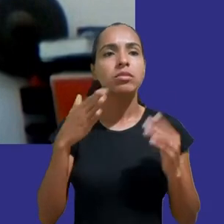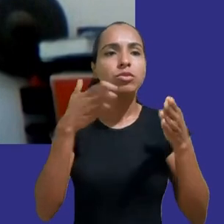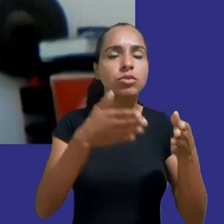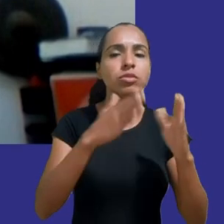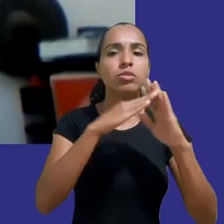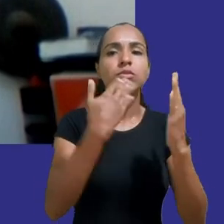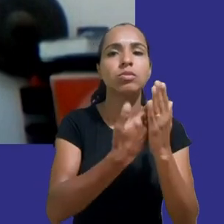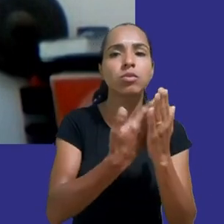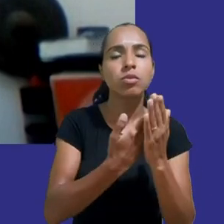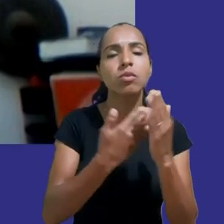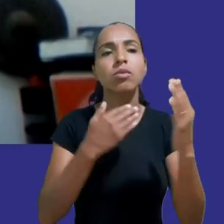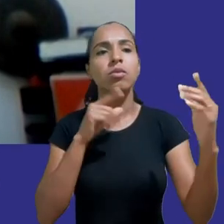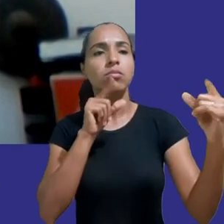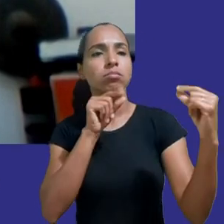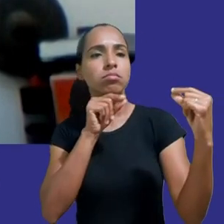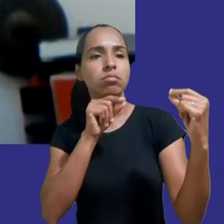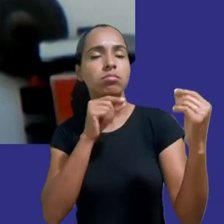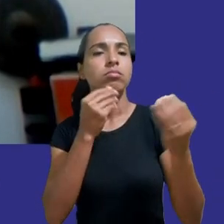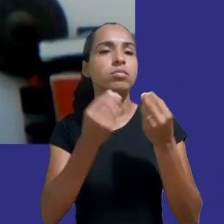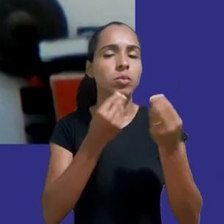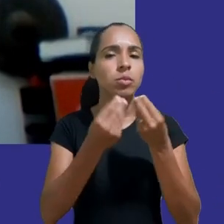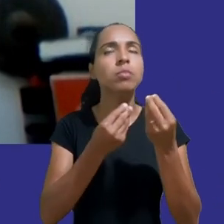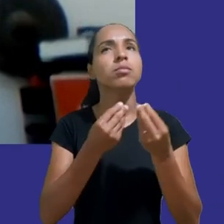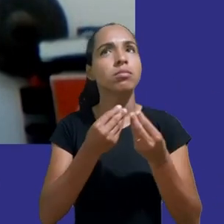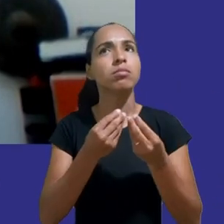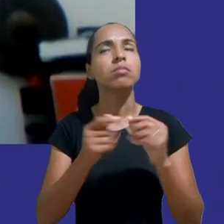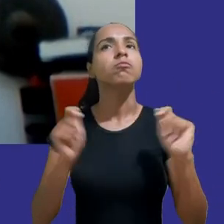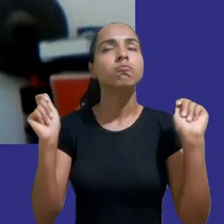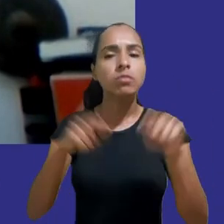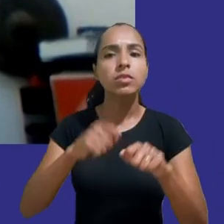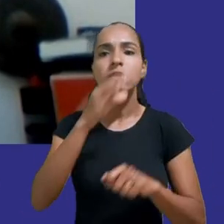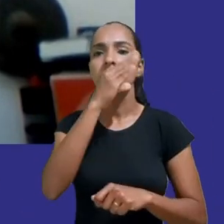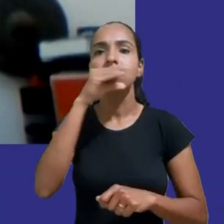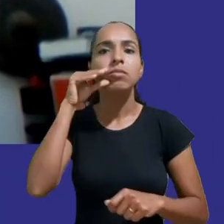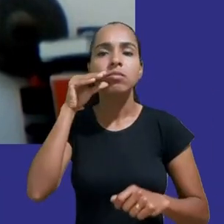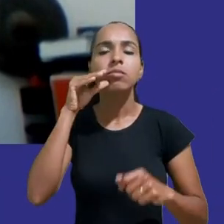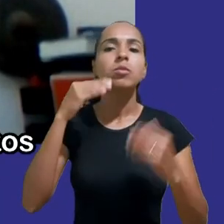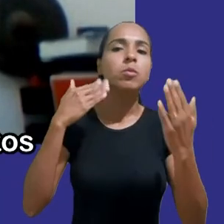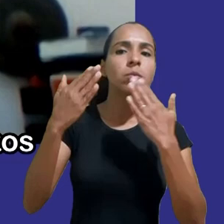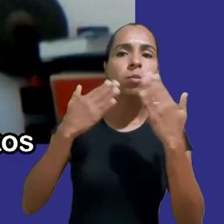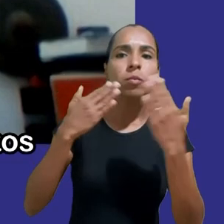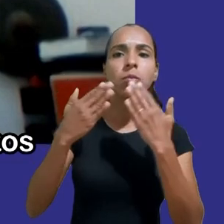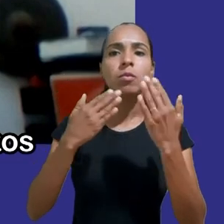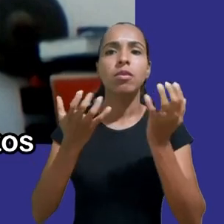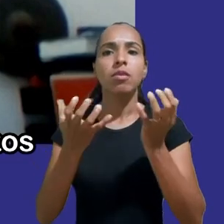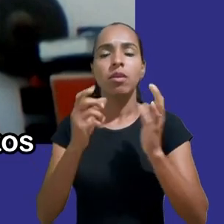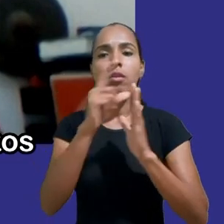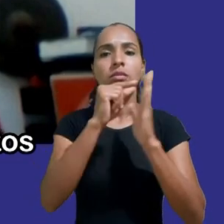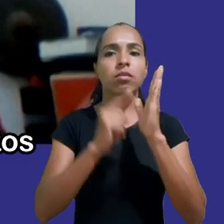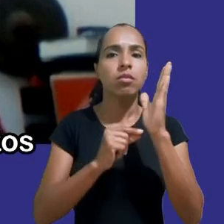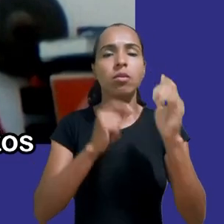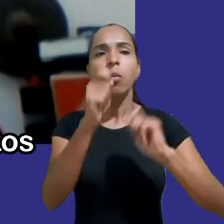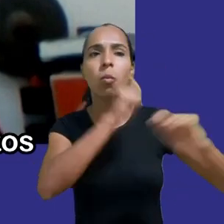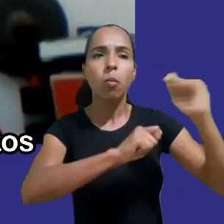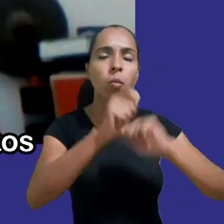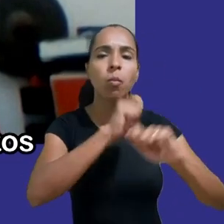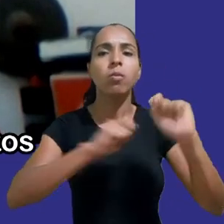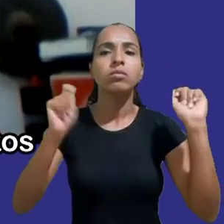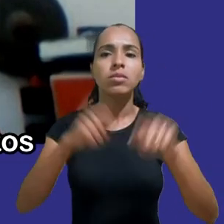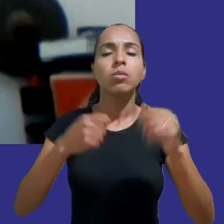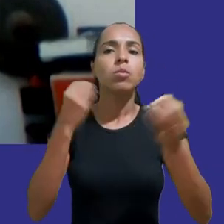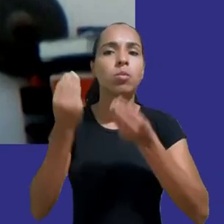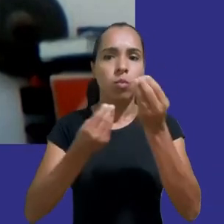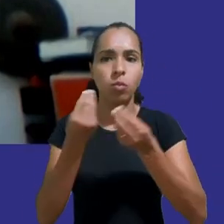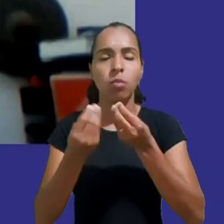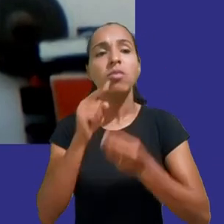conversas com adultos sobre a economia digital que desejamos porque eles estão muito mais dispostos a conversar sobre isso quando